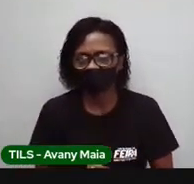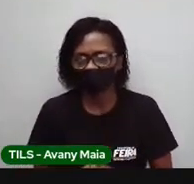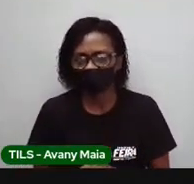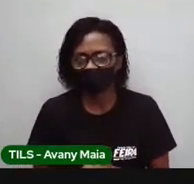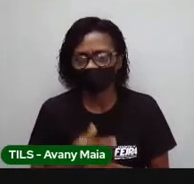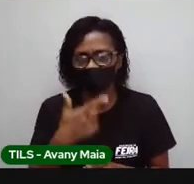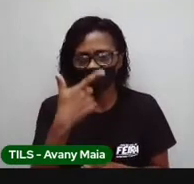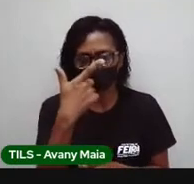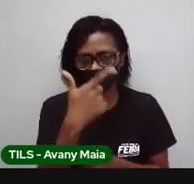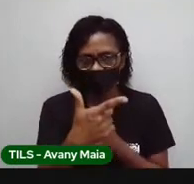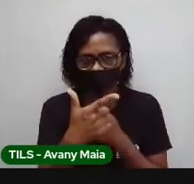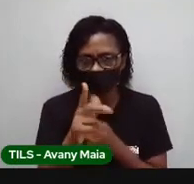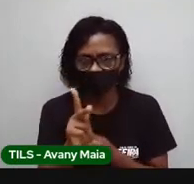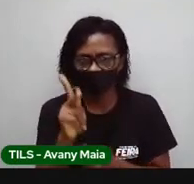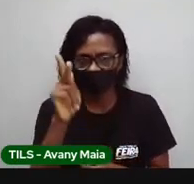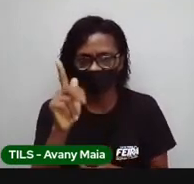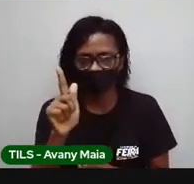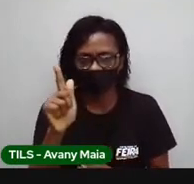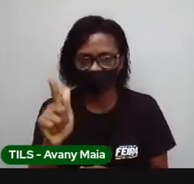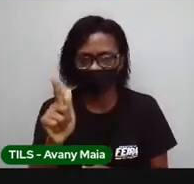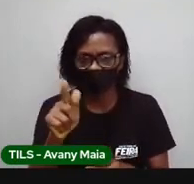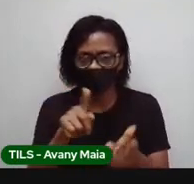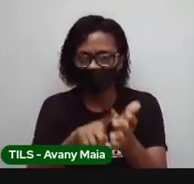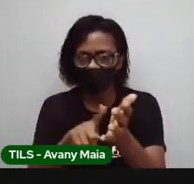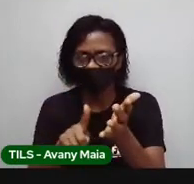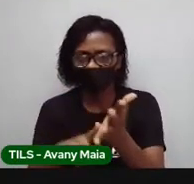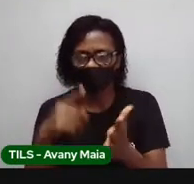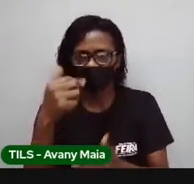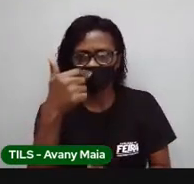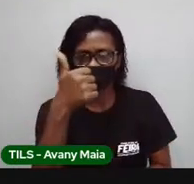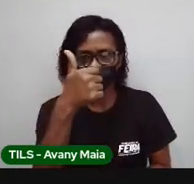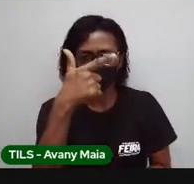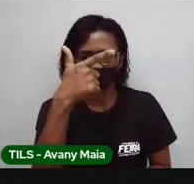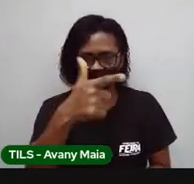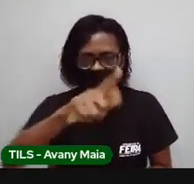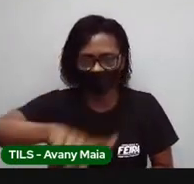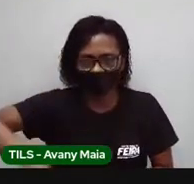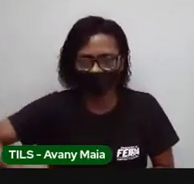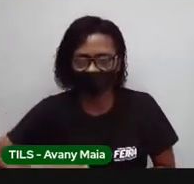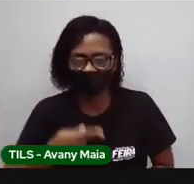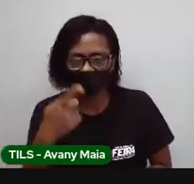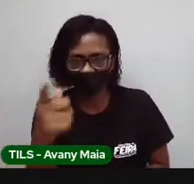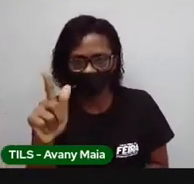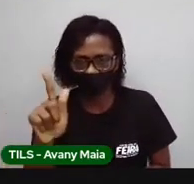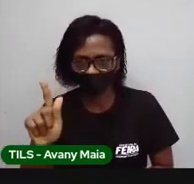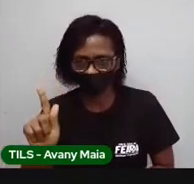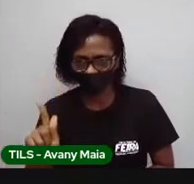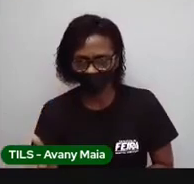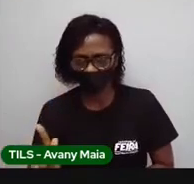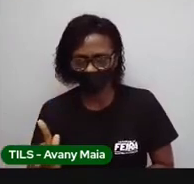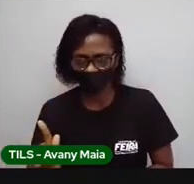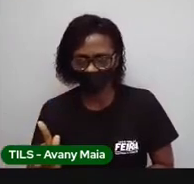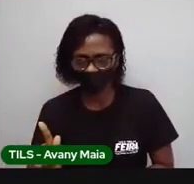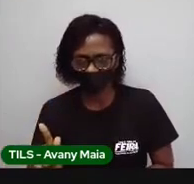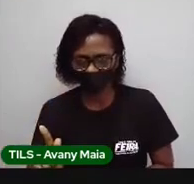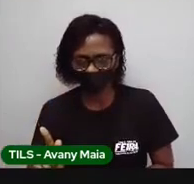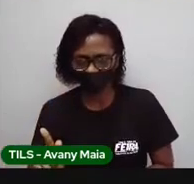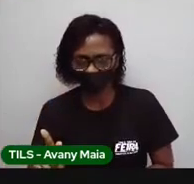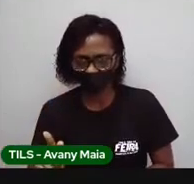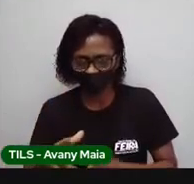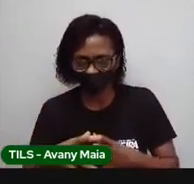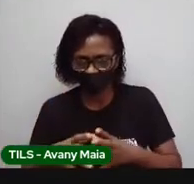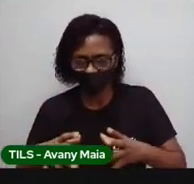quilogramas virou dois mil gramas. Do número dois para o número dois mil, isso